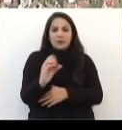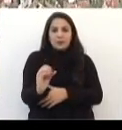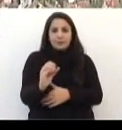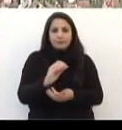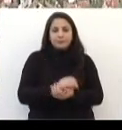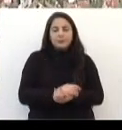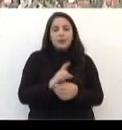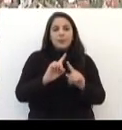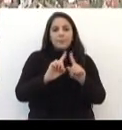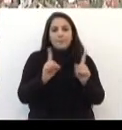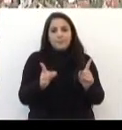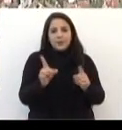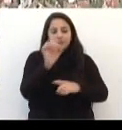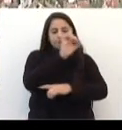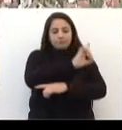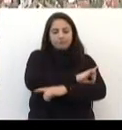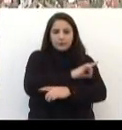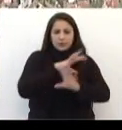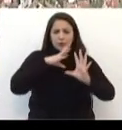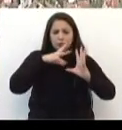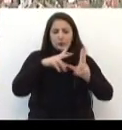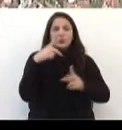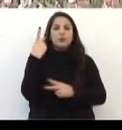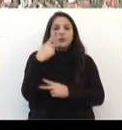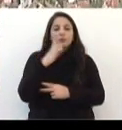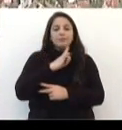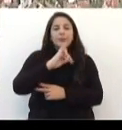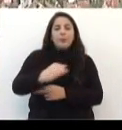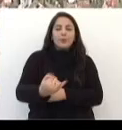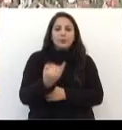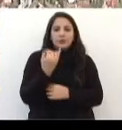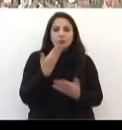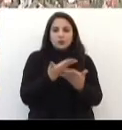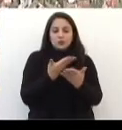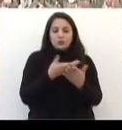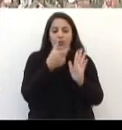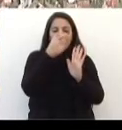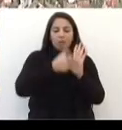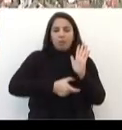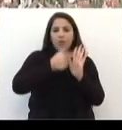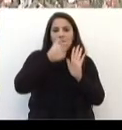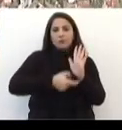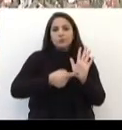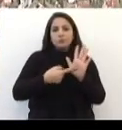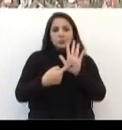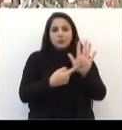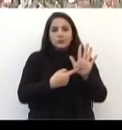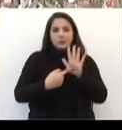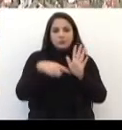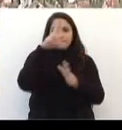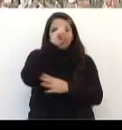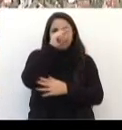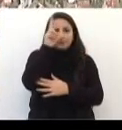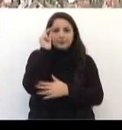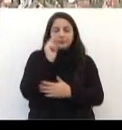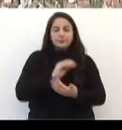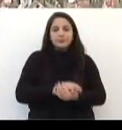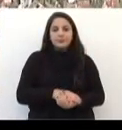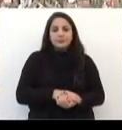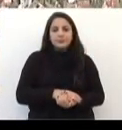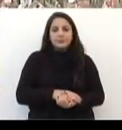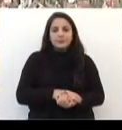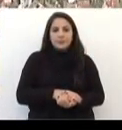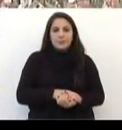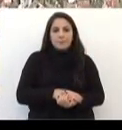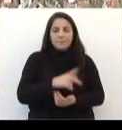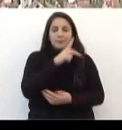Mas, nos próximos dias, todos os vereadores terão a oportunidade de estudar os dados apresentados pelo Executivo. O